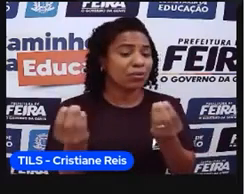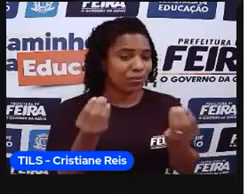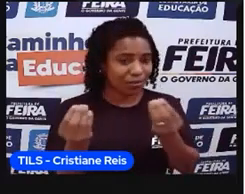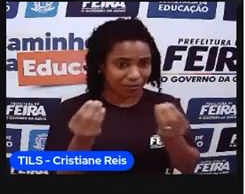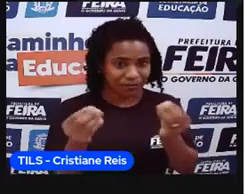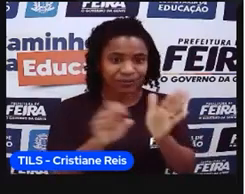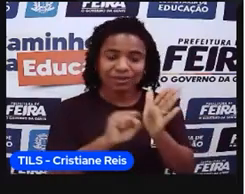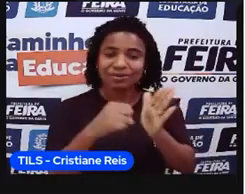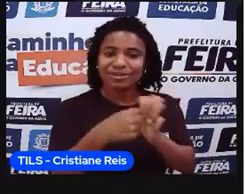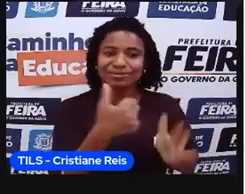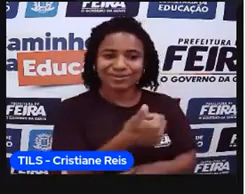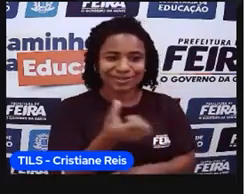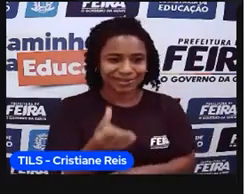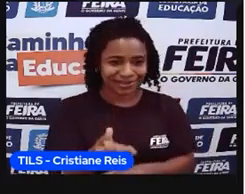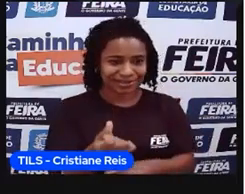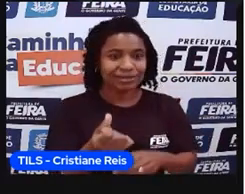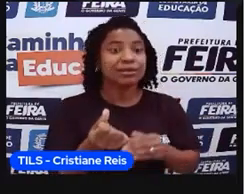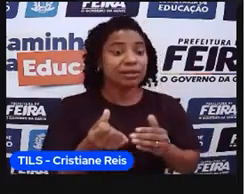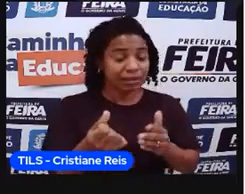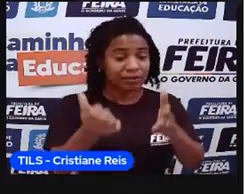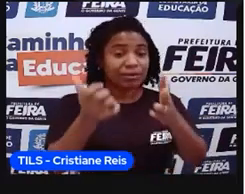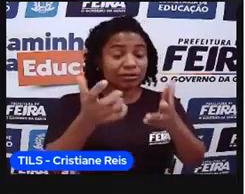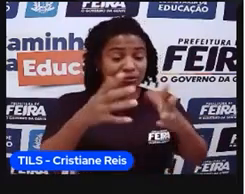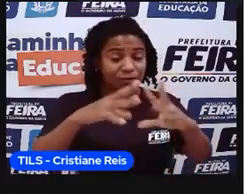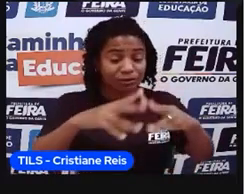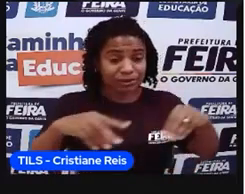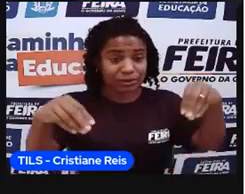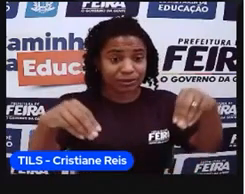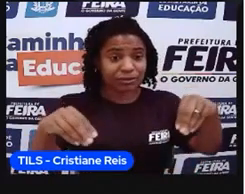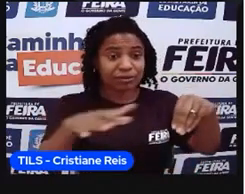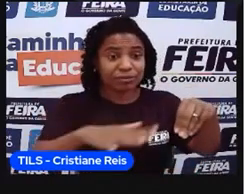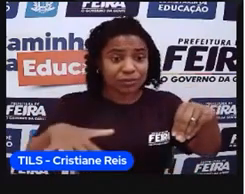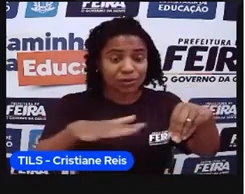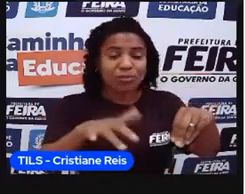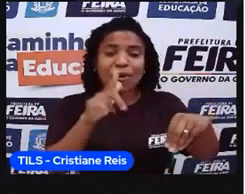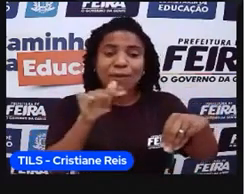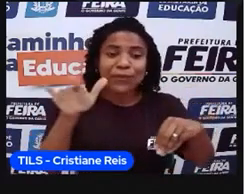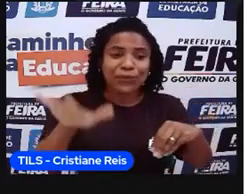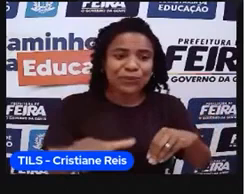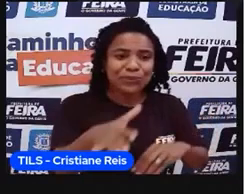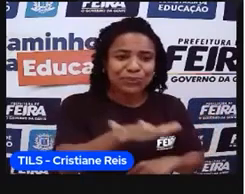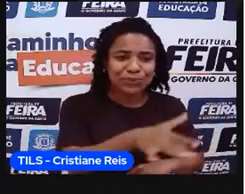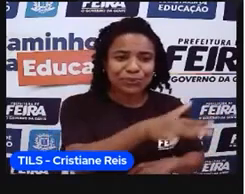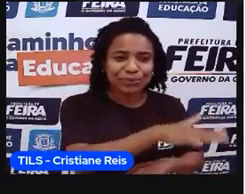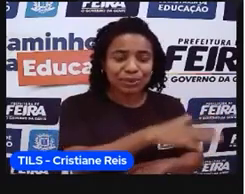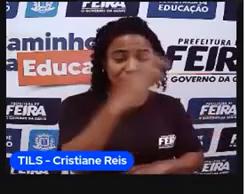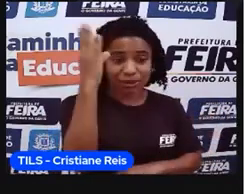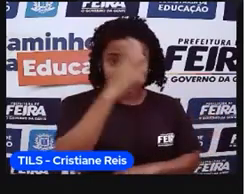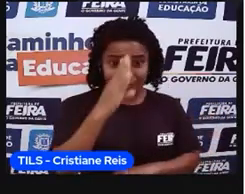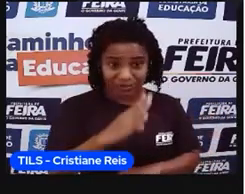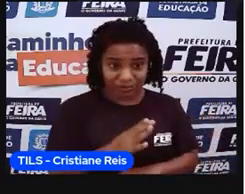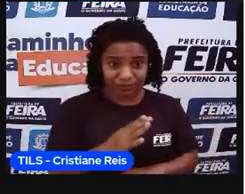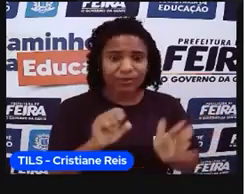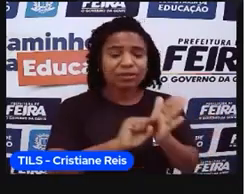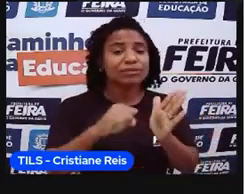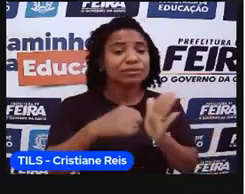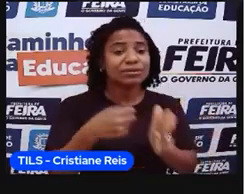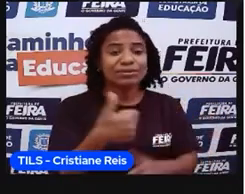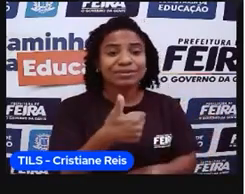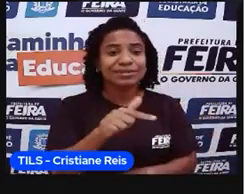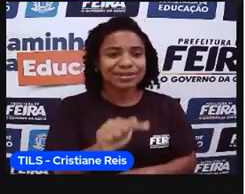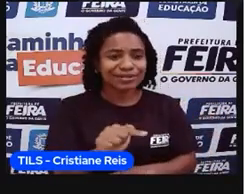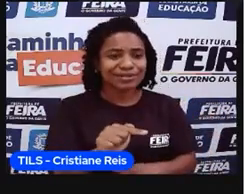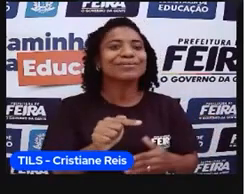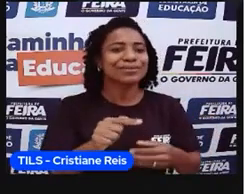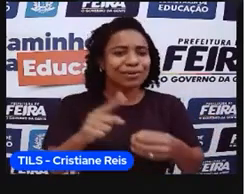ficou muito na parte do litoral brasileiro. Já no século... Isso perdurou até o século 17. No século 17, a gente começou um processo de